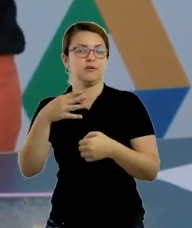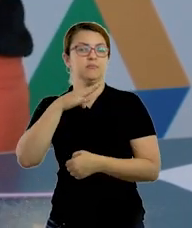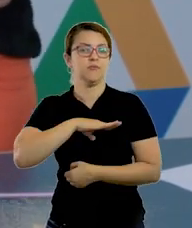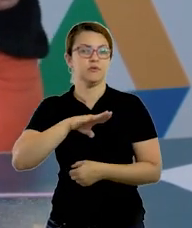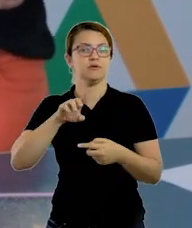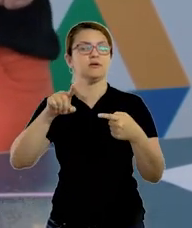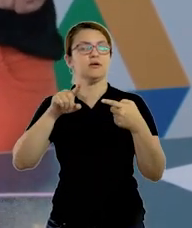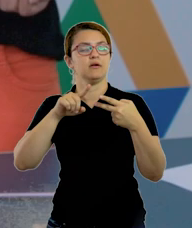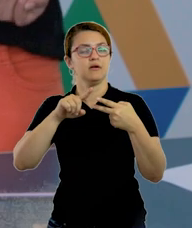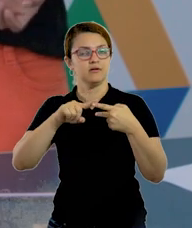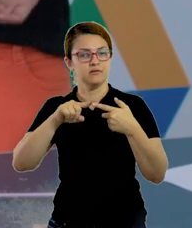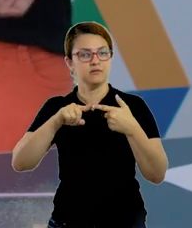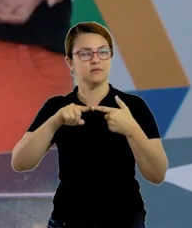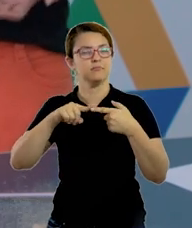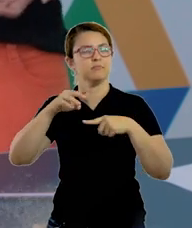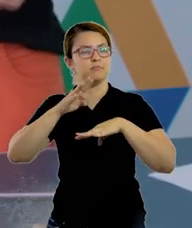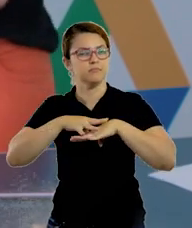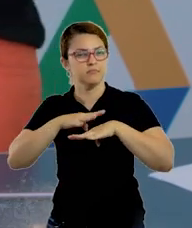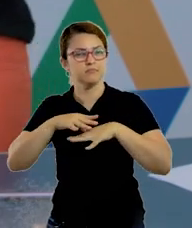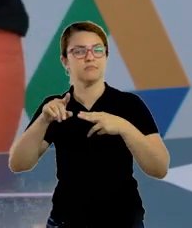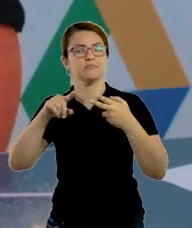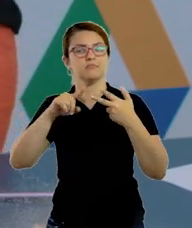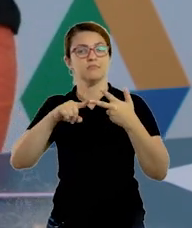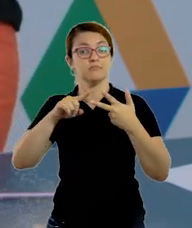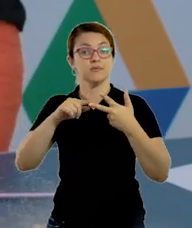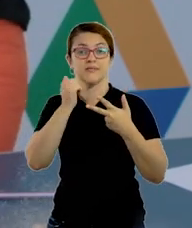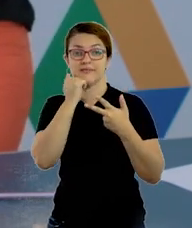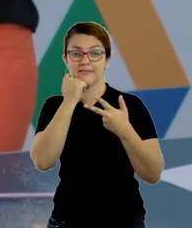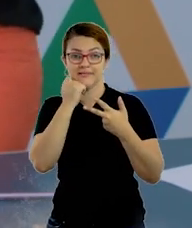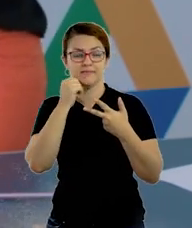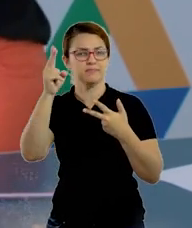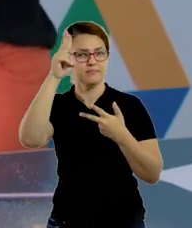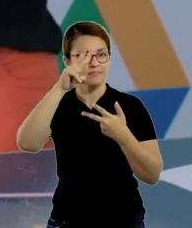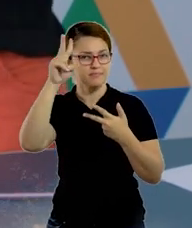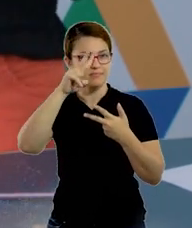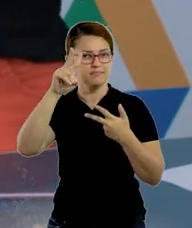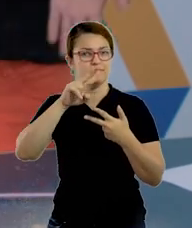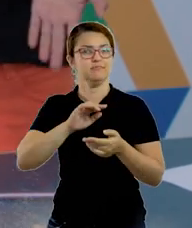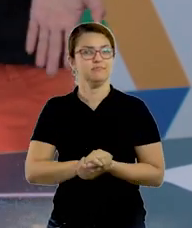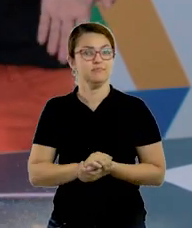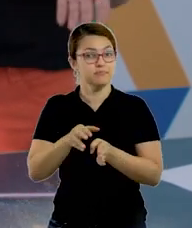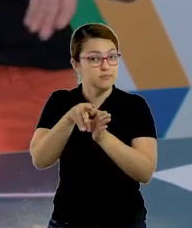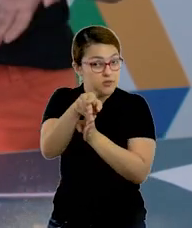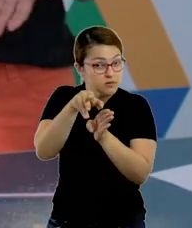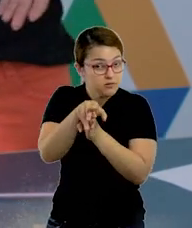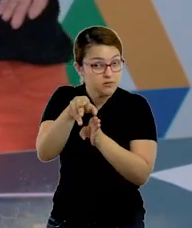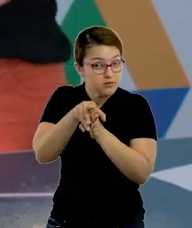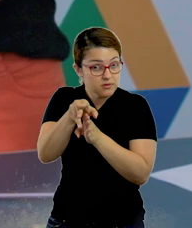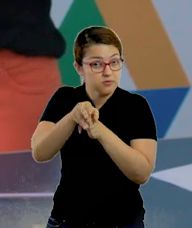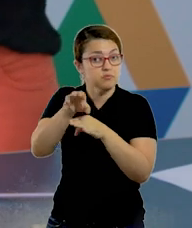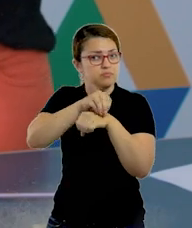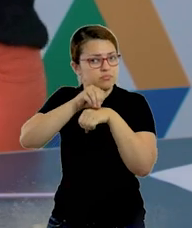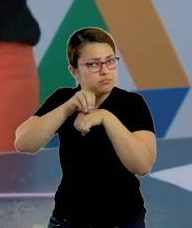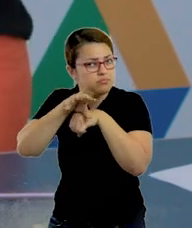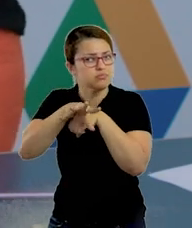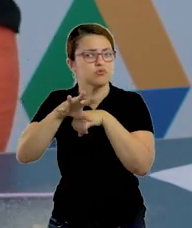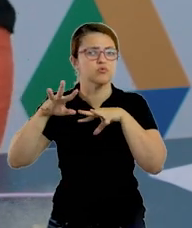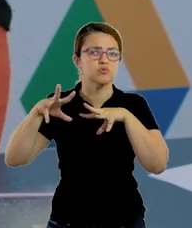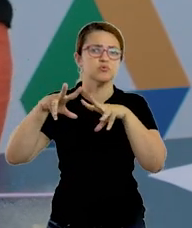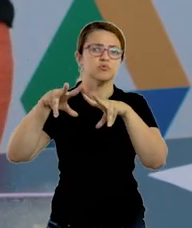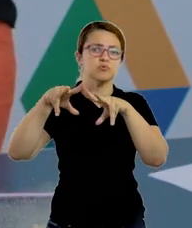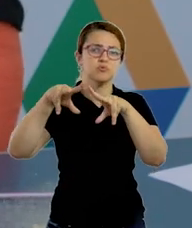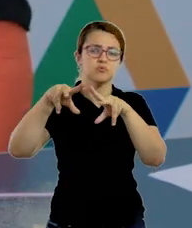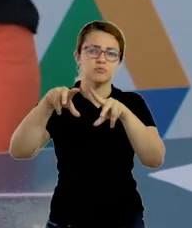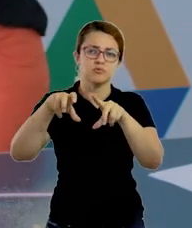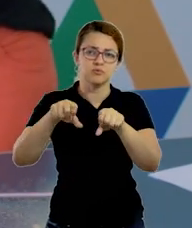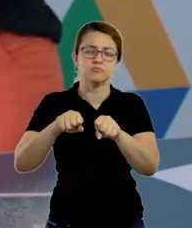matemática e ciências. Lembrando que o nosso quadro contém atividades com orientações para que possam ser todas adaptadas para